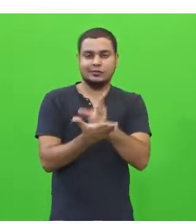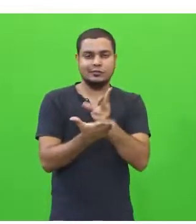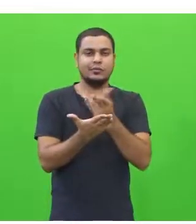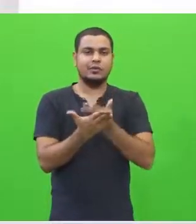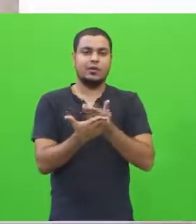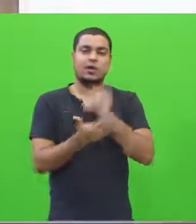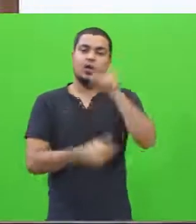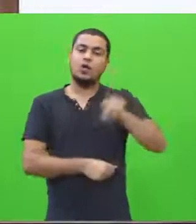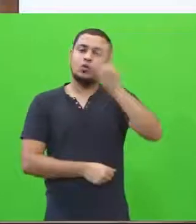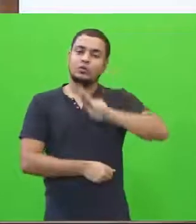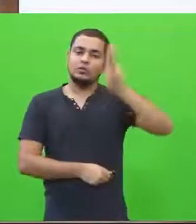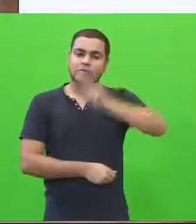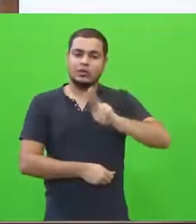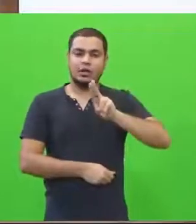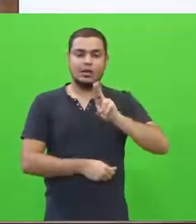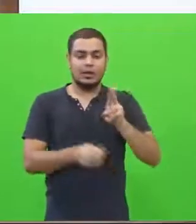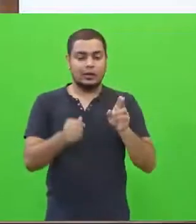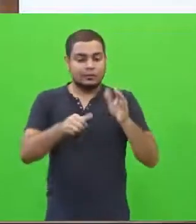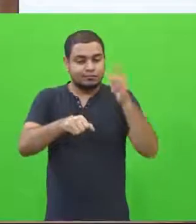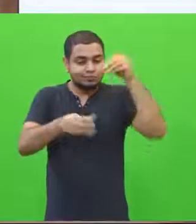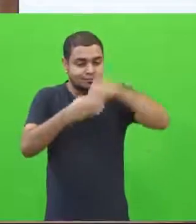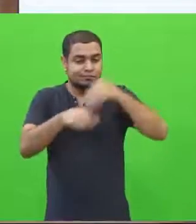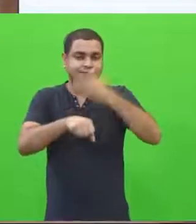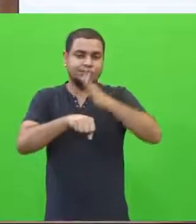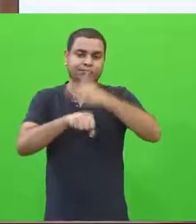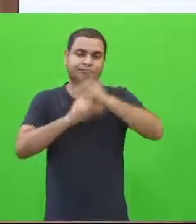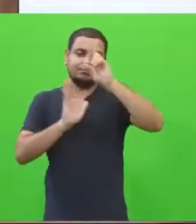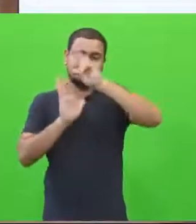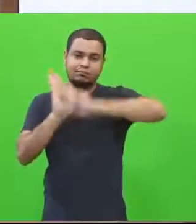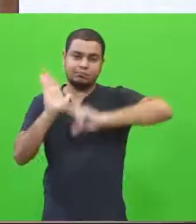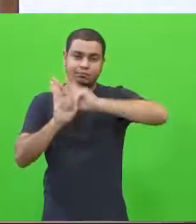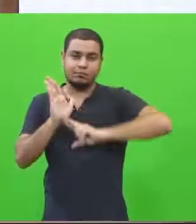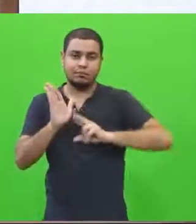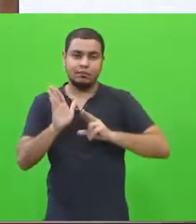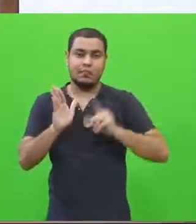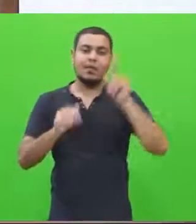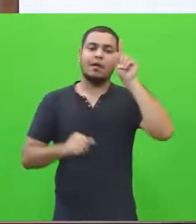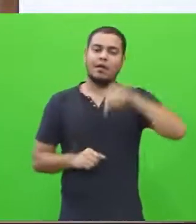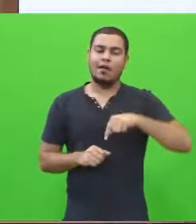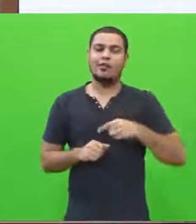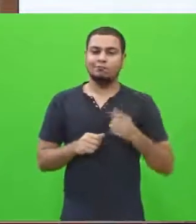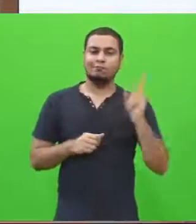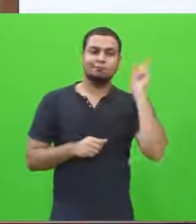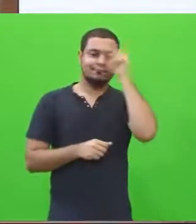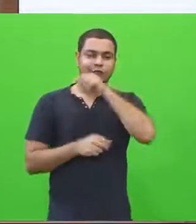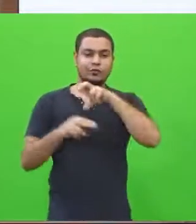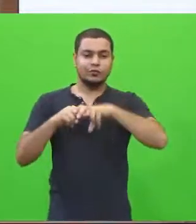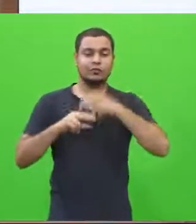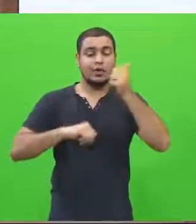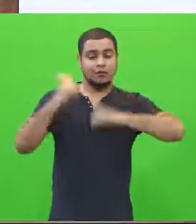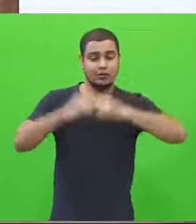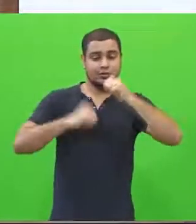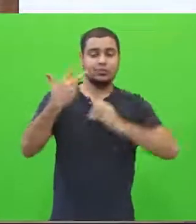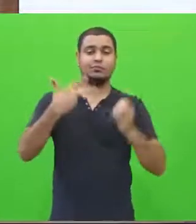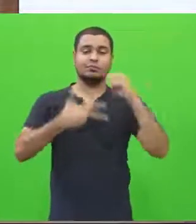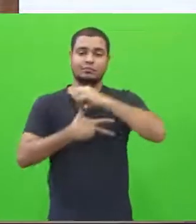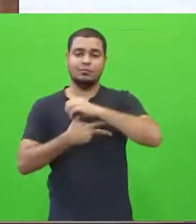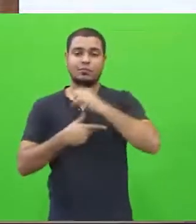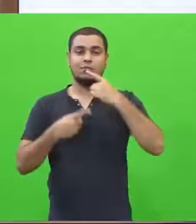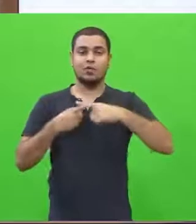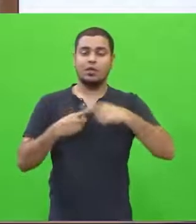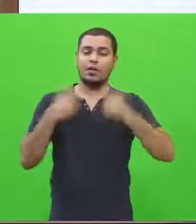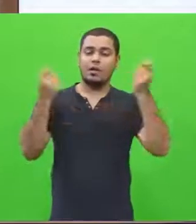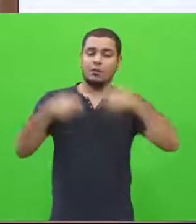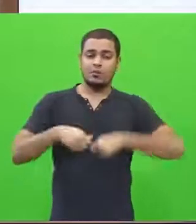utilizá-los na prática. E aí é que vem uma avaliação como o ENE, vem com uma